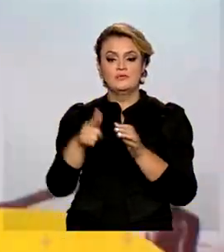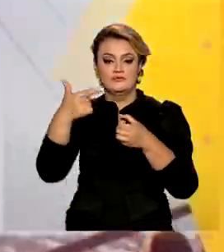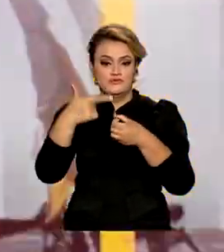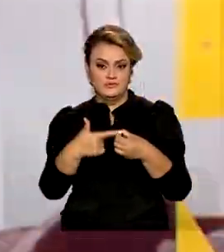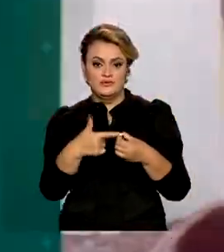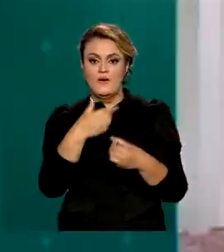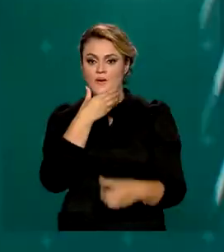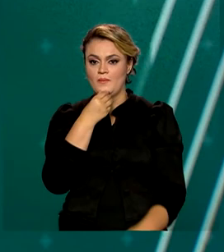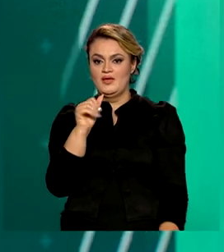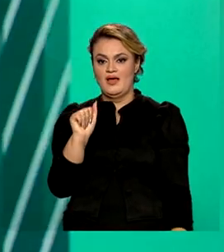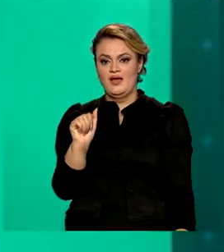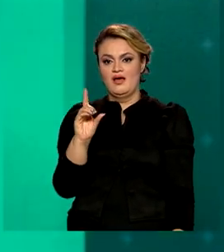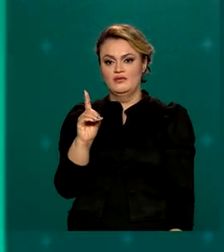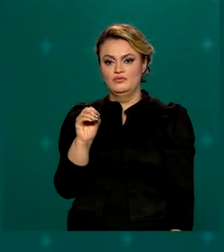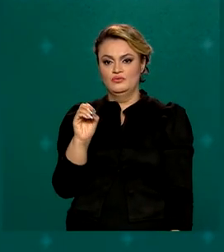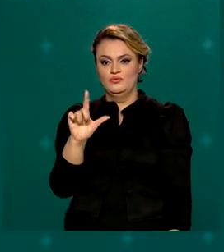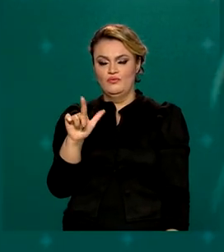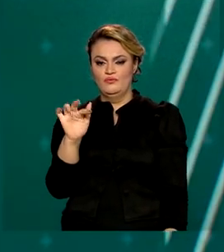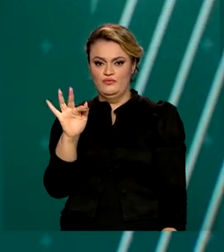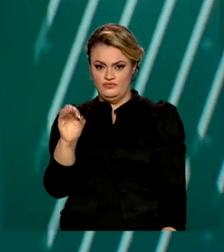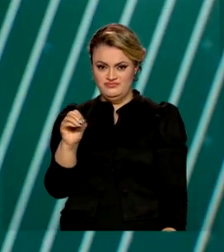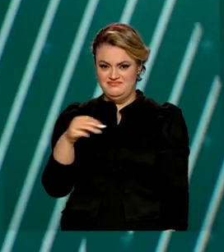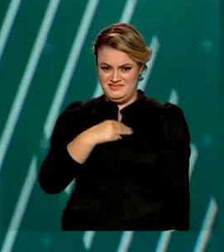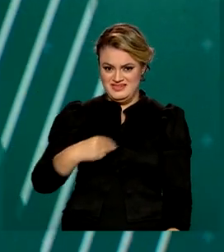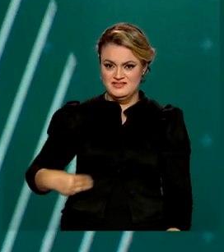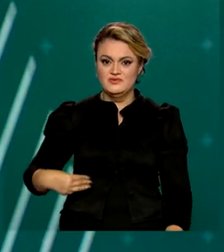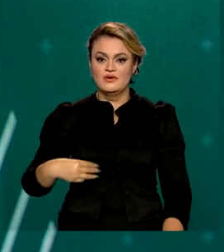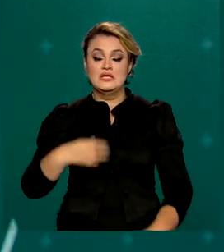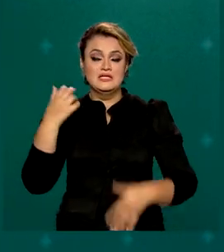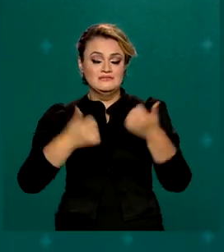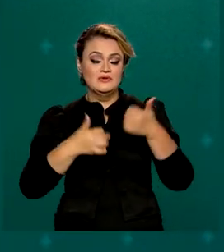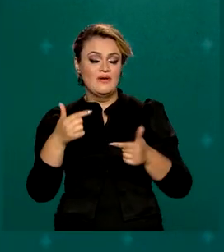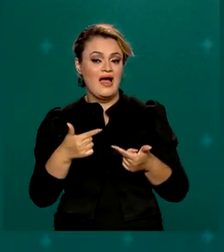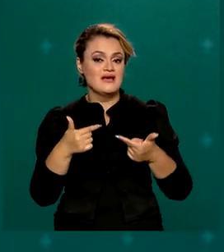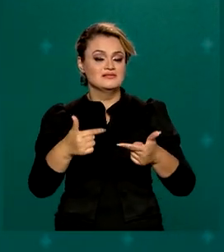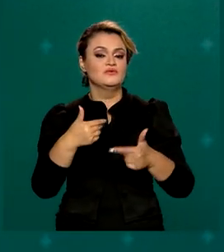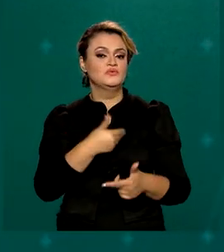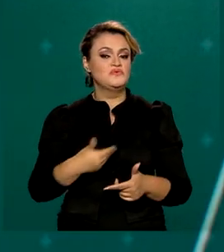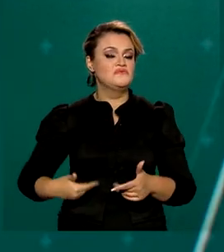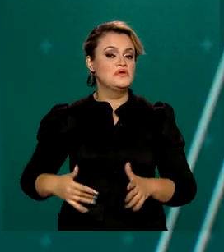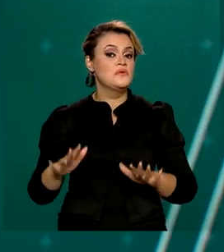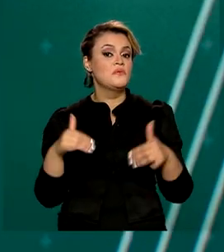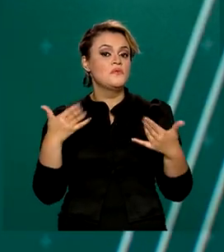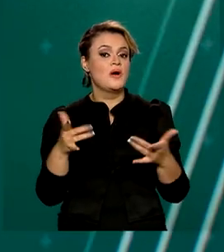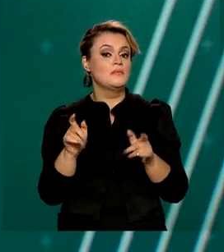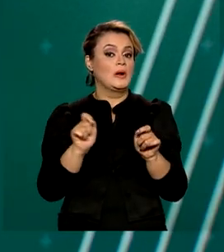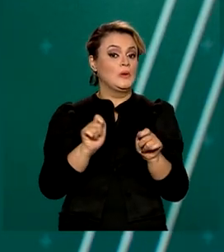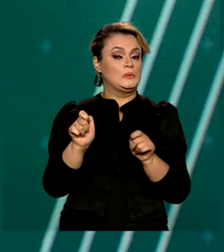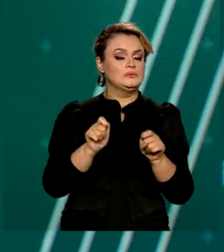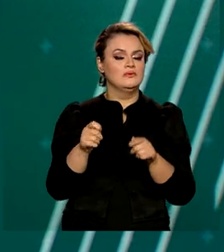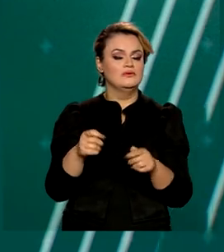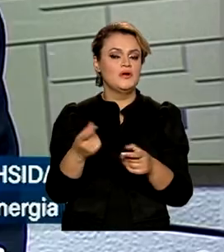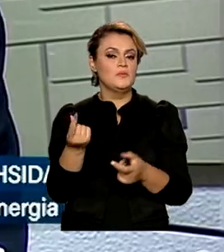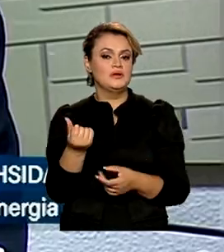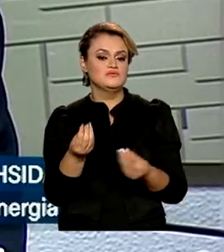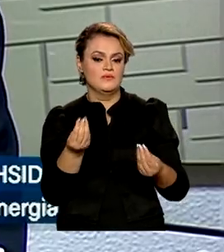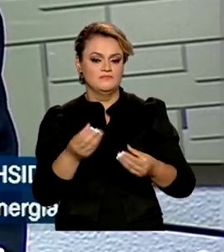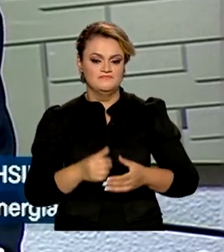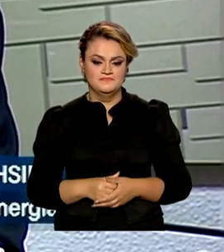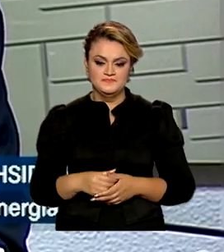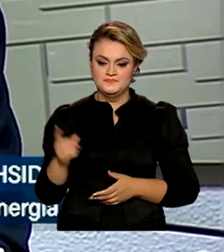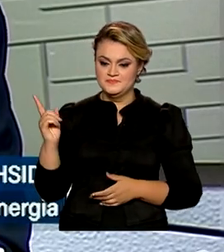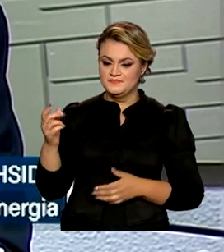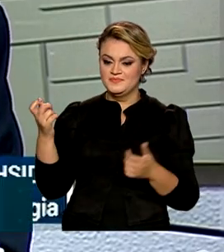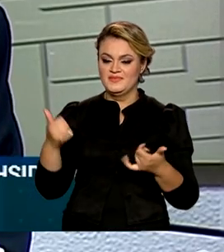Adolfo Saxida explicou as ações que estão sendo tomadas pelo governo para conter a alta dos preços. Nós